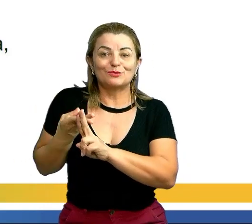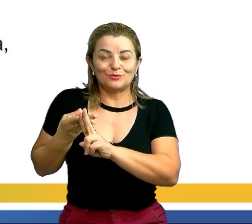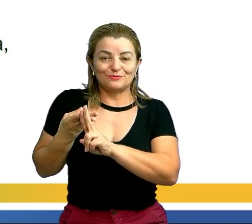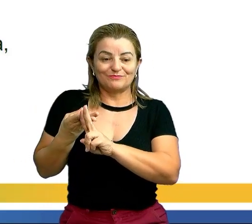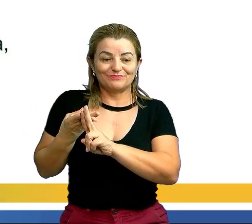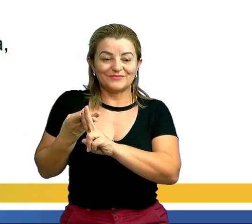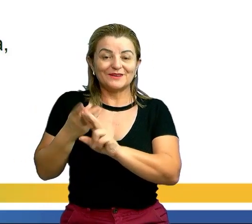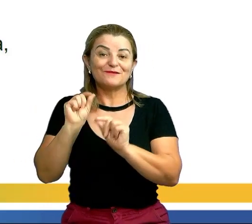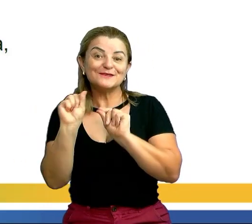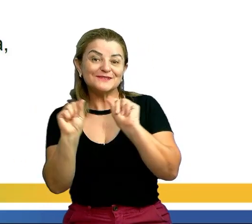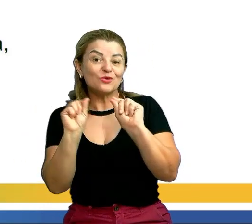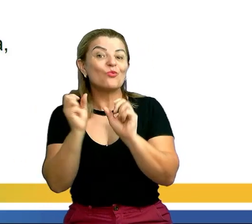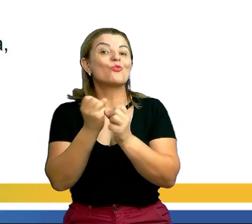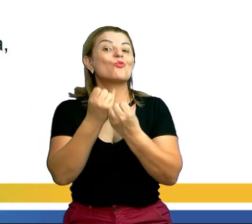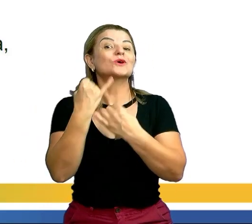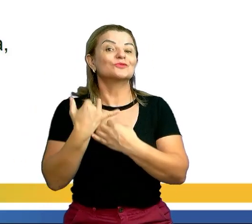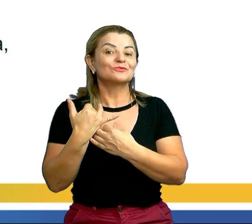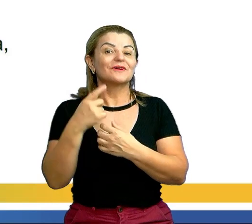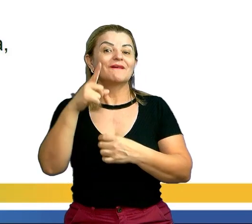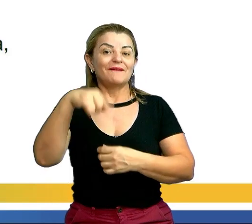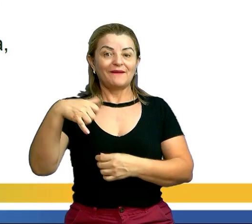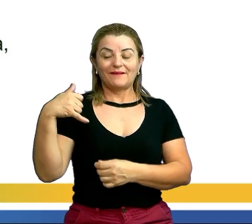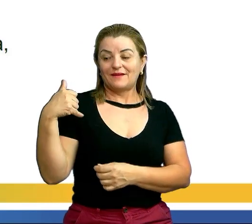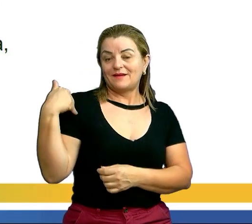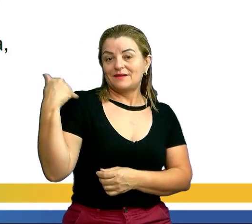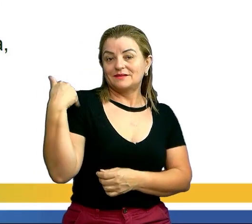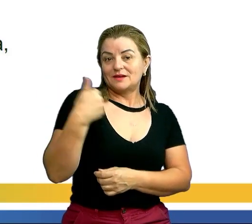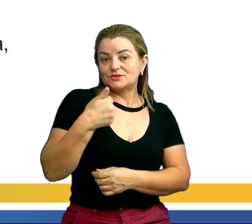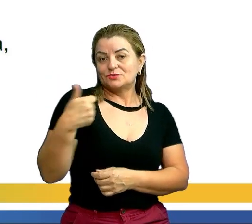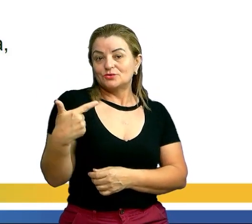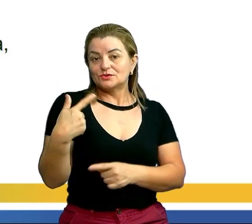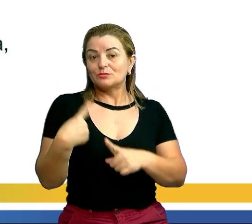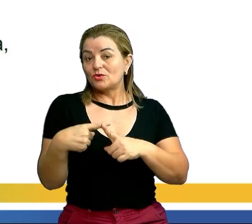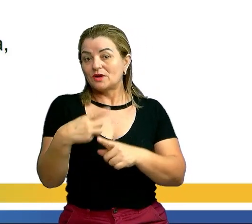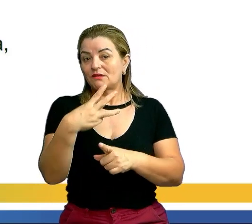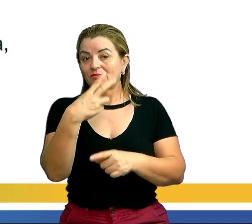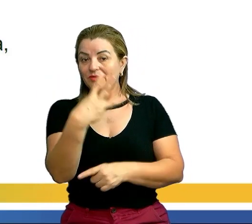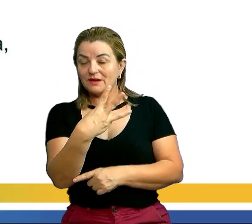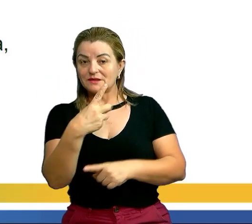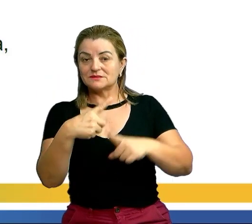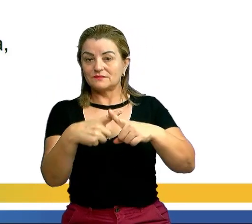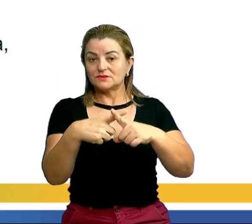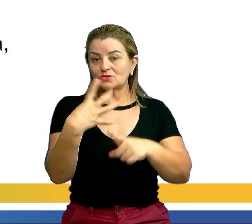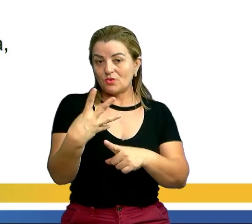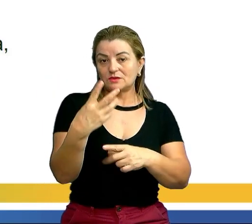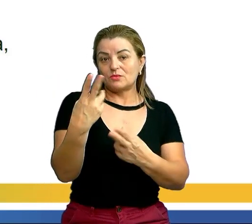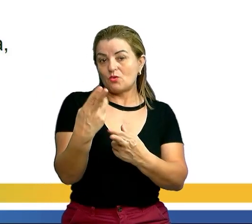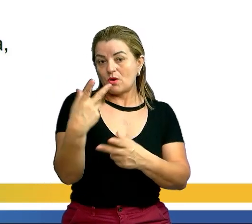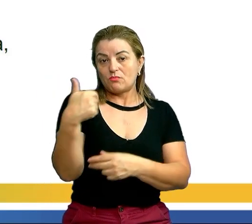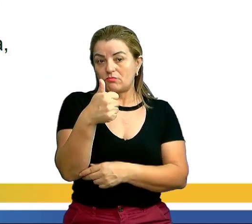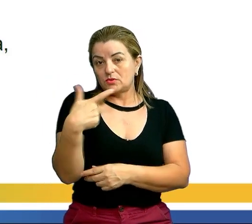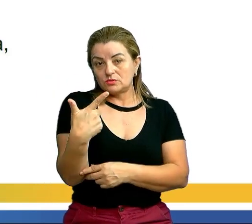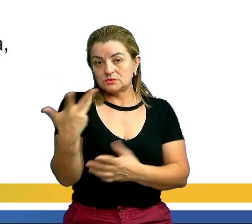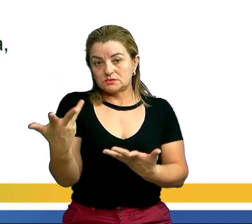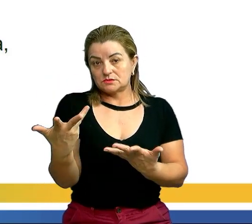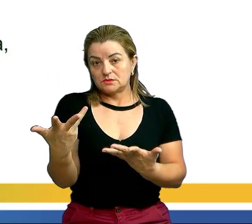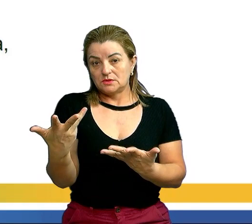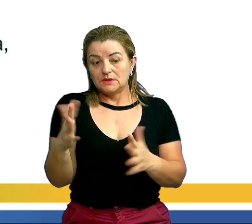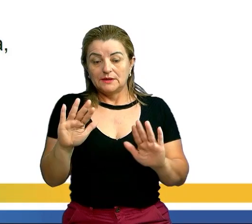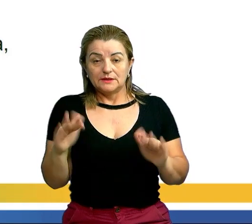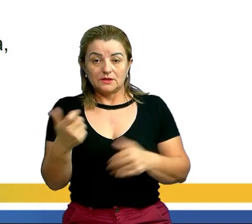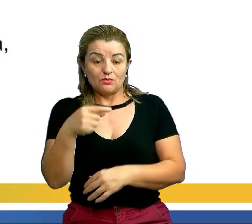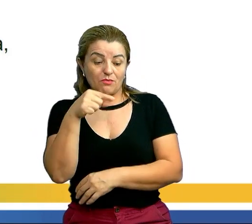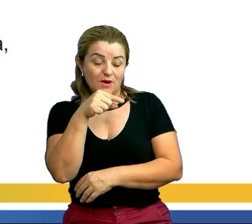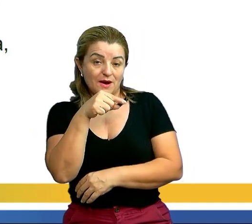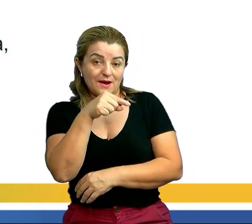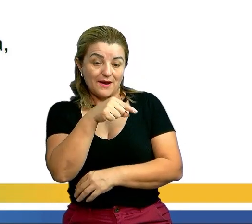Que vai ser exatamente quanto? 12. Por quê? 3 vezes 4 é 12. Ok? E uma é 8 anos a mais que a